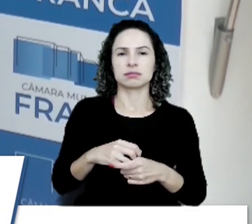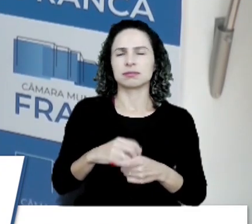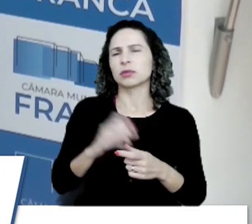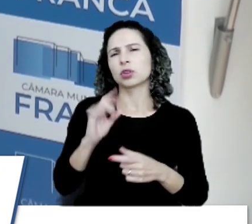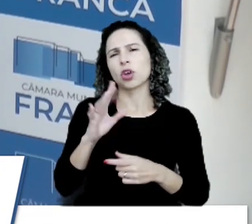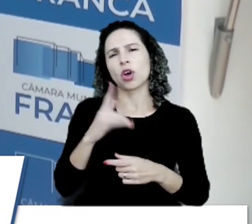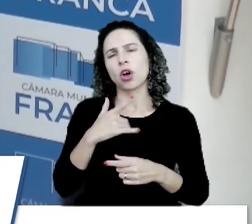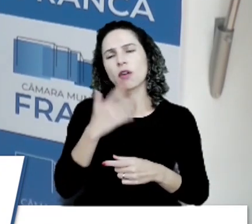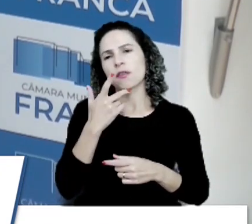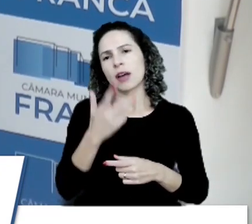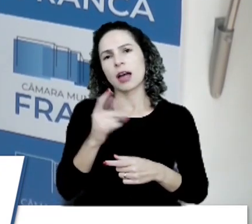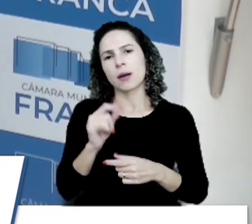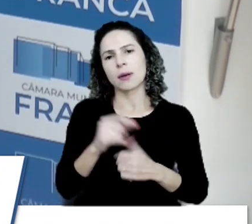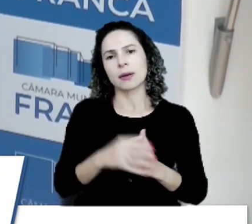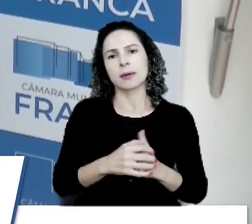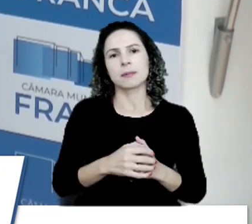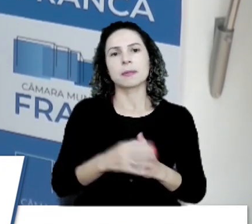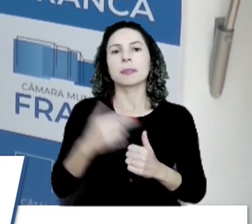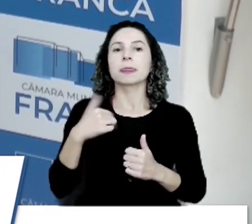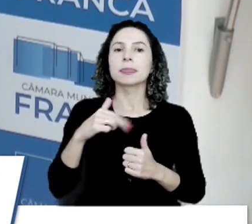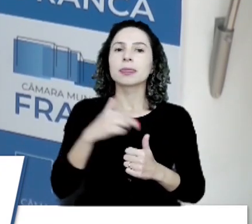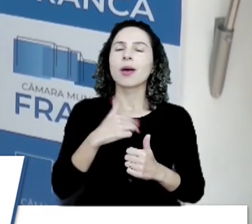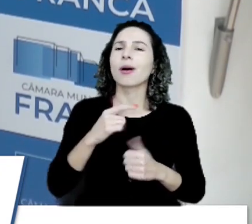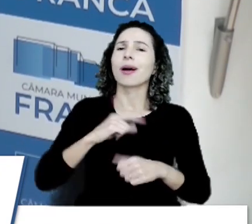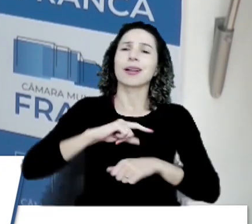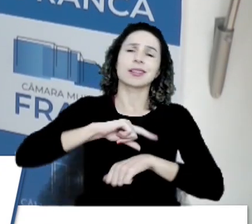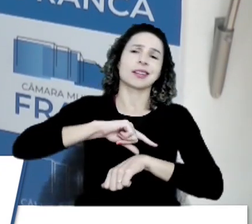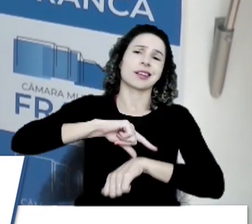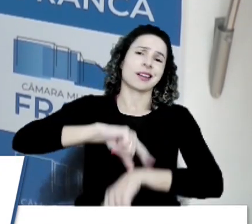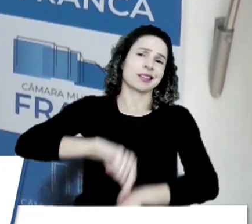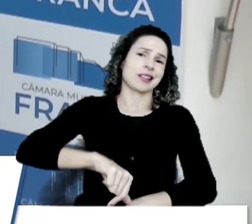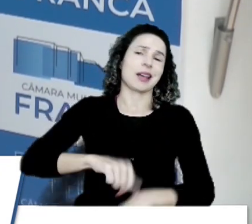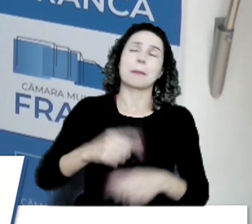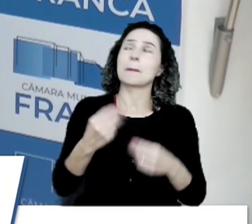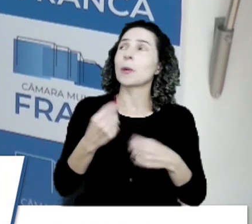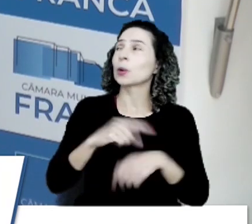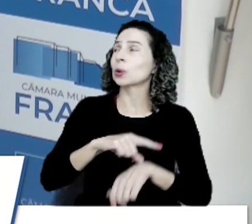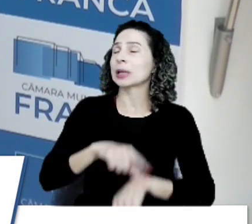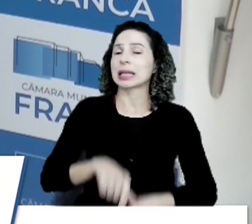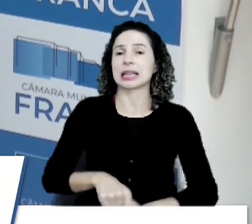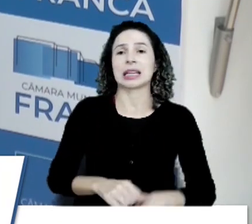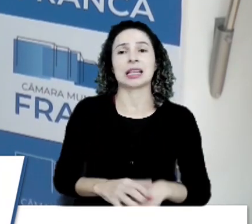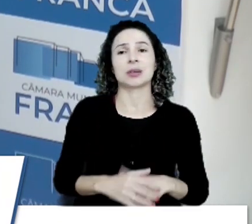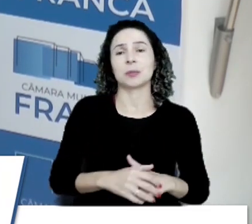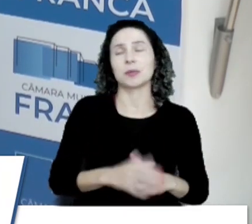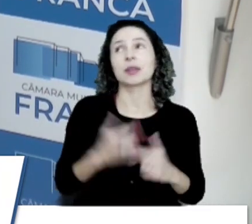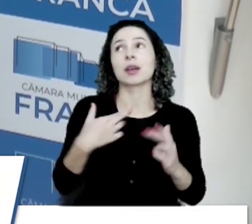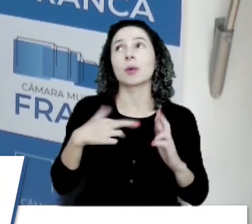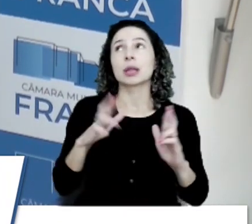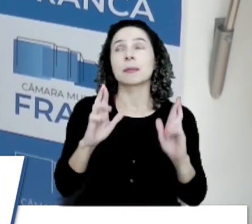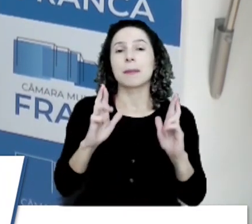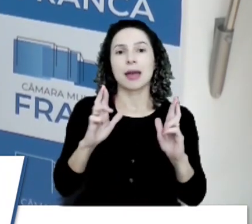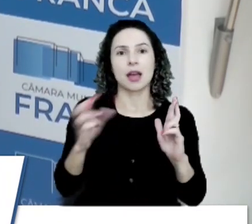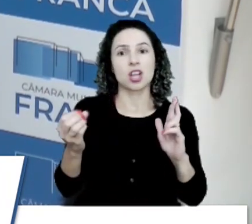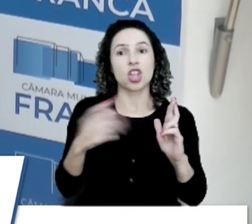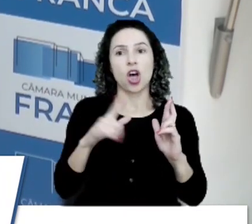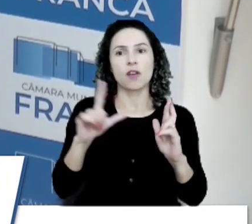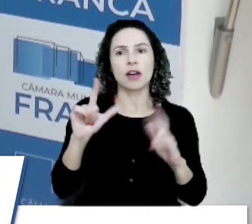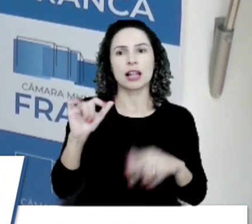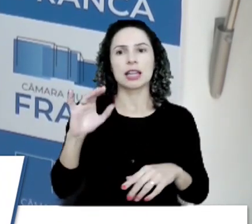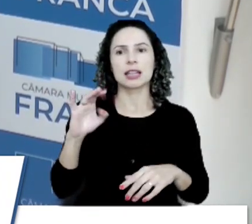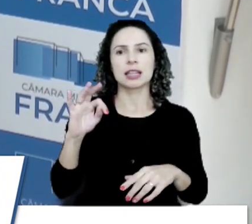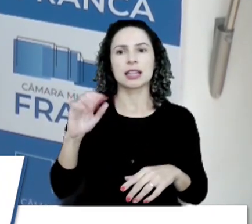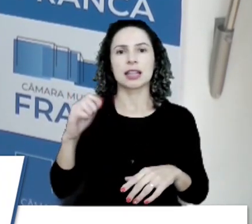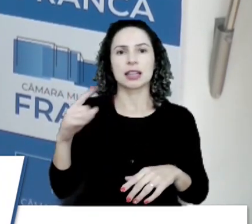dizer que nós estamos muito atrasados, muito atrasados. E eu espero que a nova licitação, os